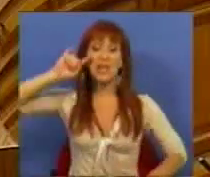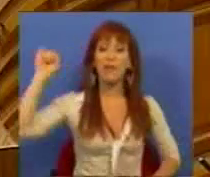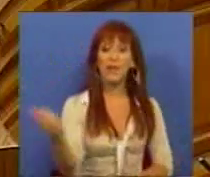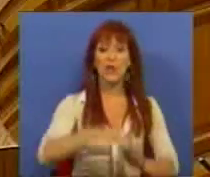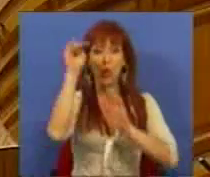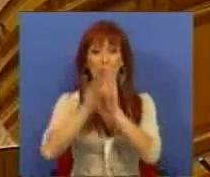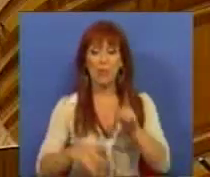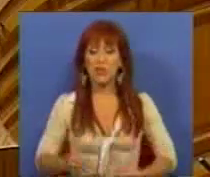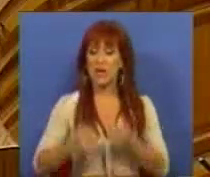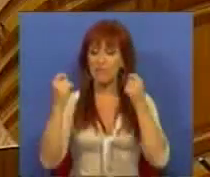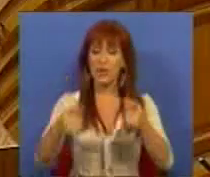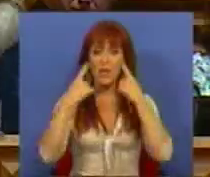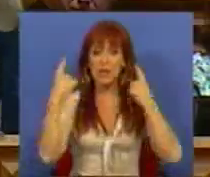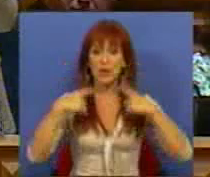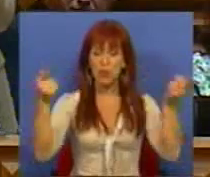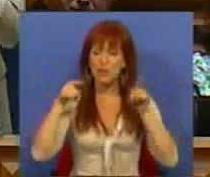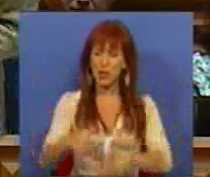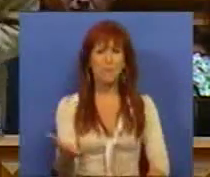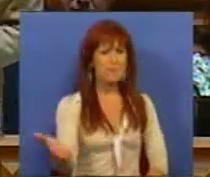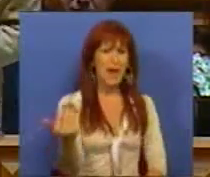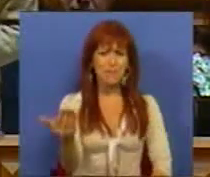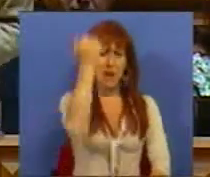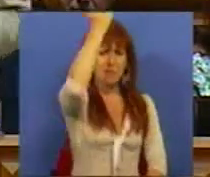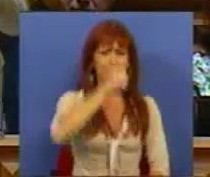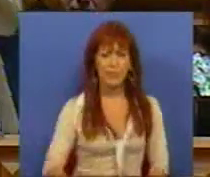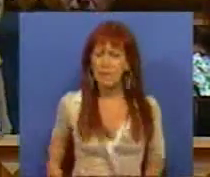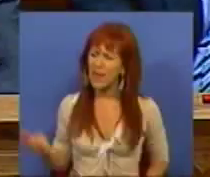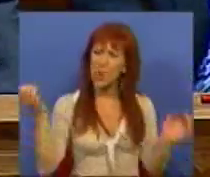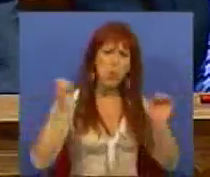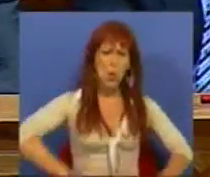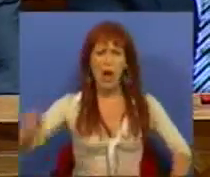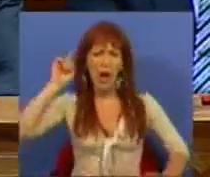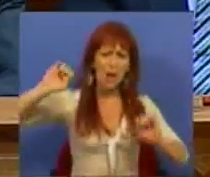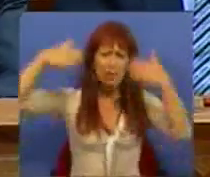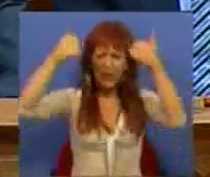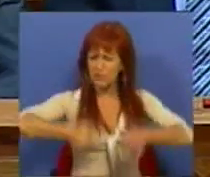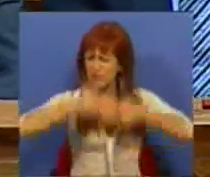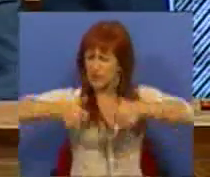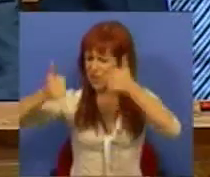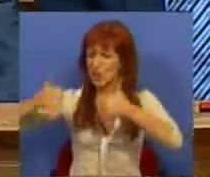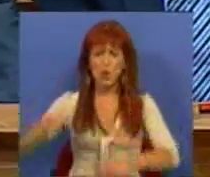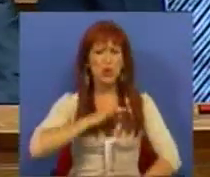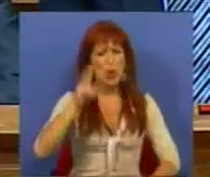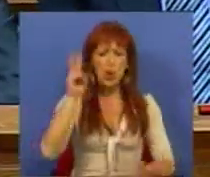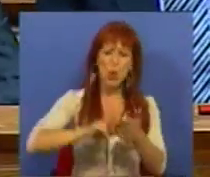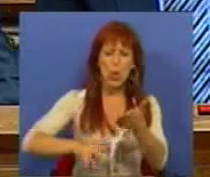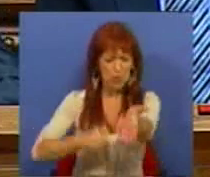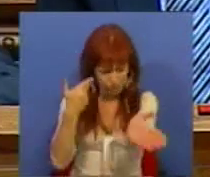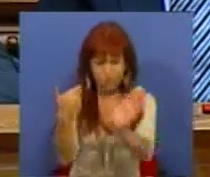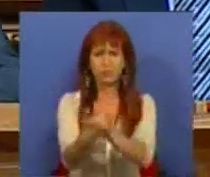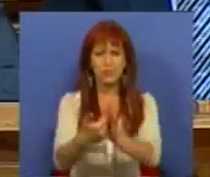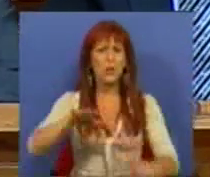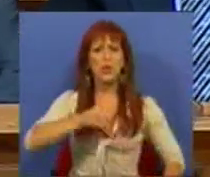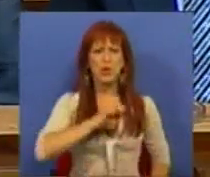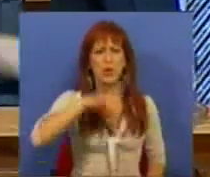o programa de investimentos públicos. Ele é insuficiente, não tem prioridades corretas. O Sr. não lê aí. Sr.